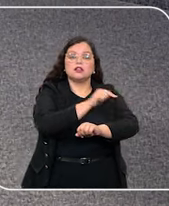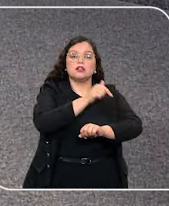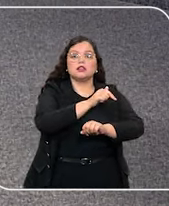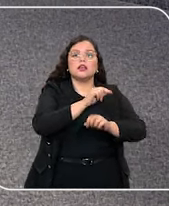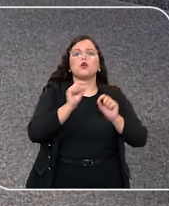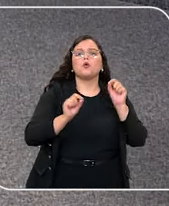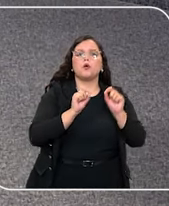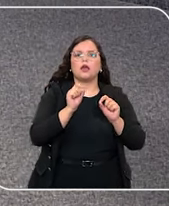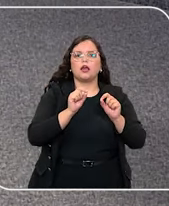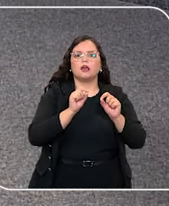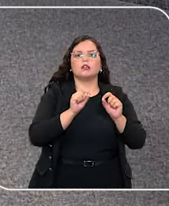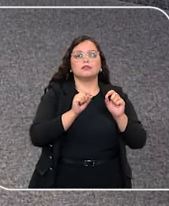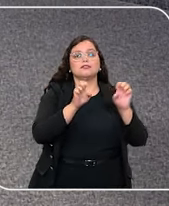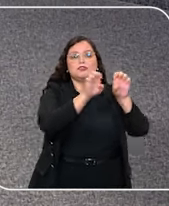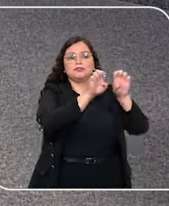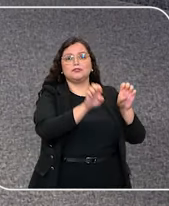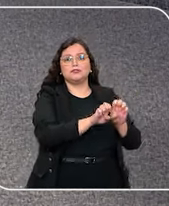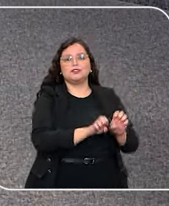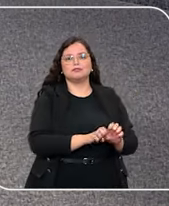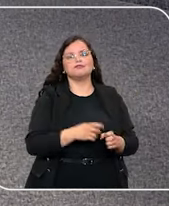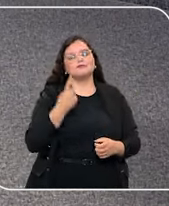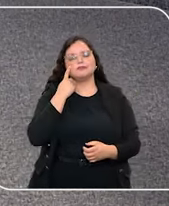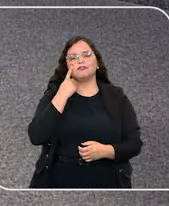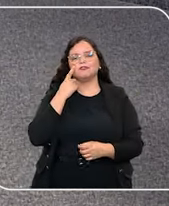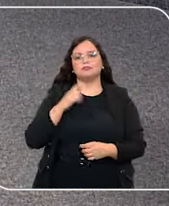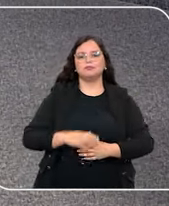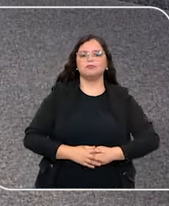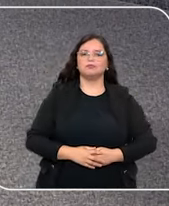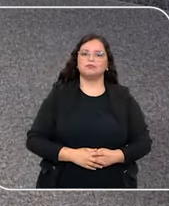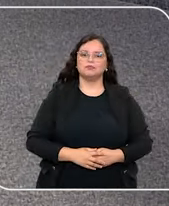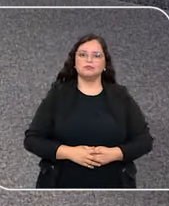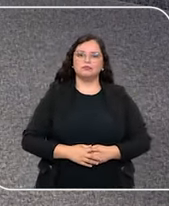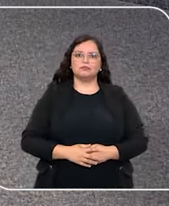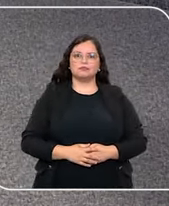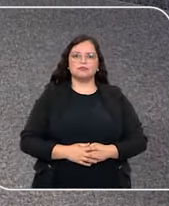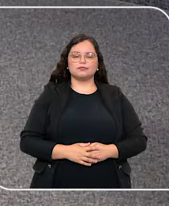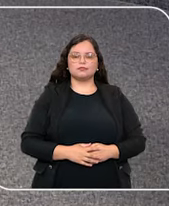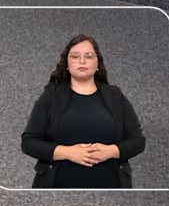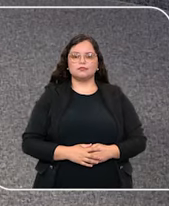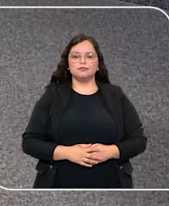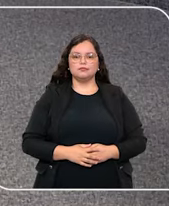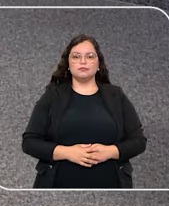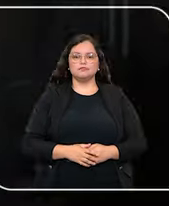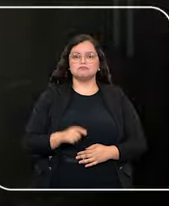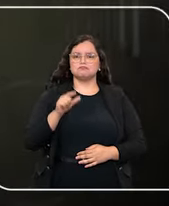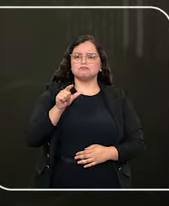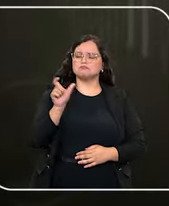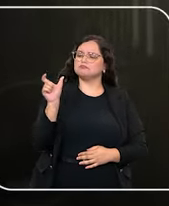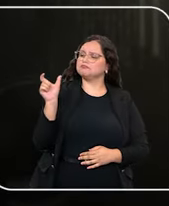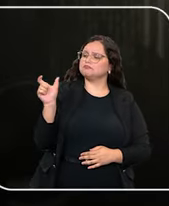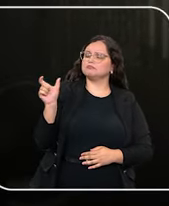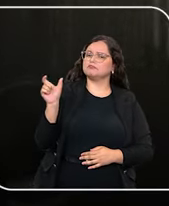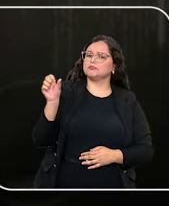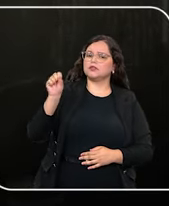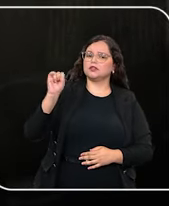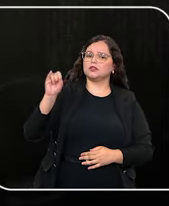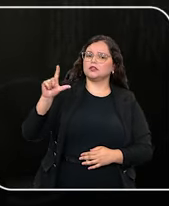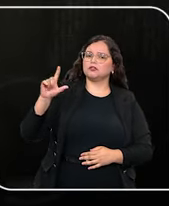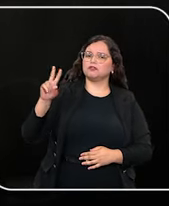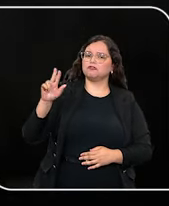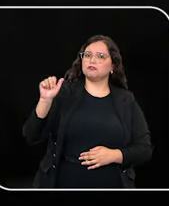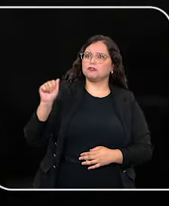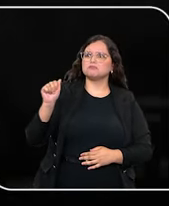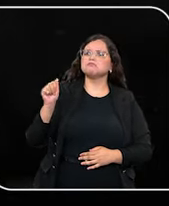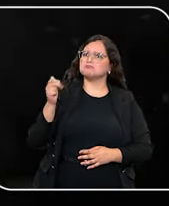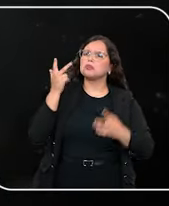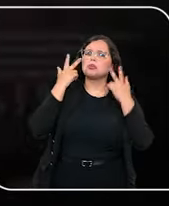e por foto. E eu te convido também a assistirmos. Vamos lá. Silva, o sobrenome mais comum no Brasil.